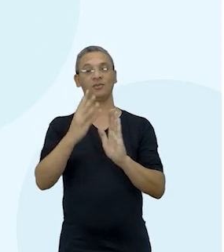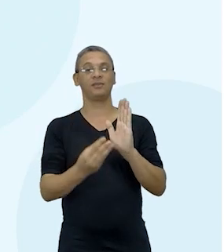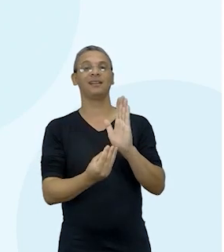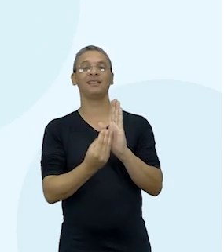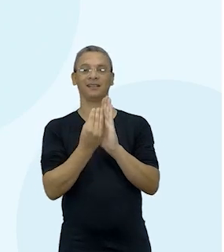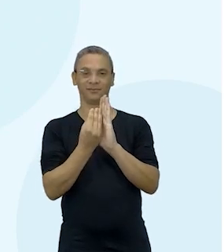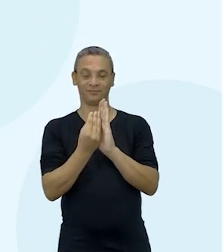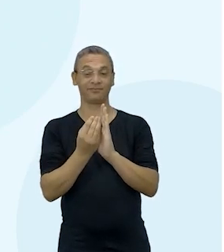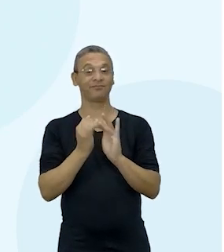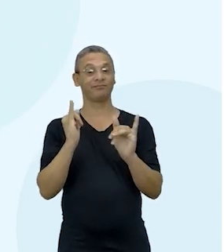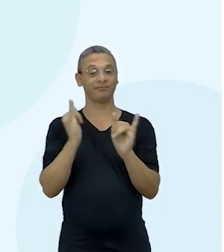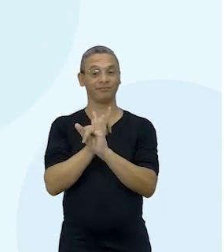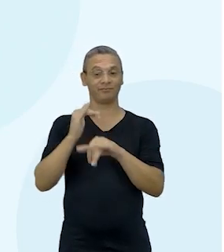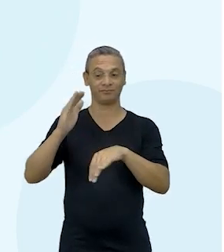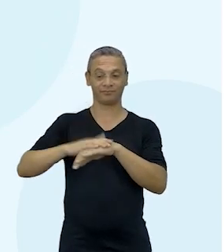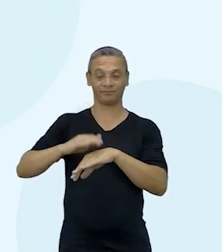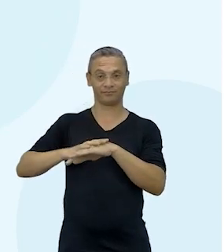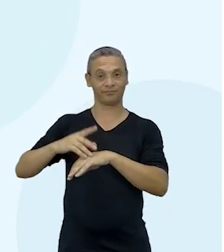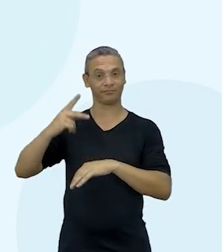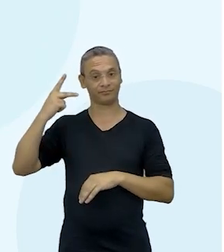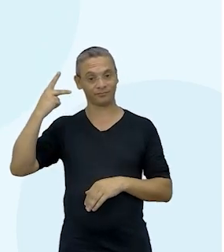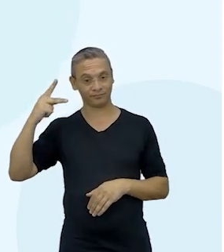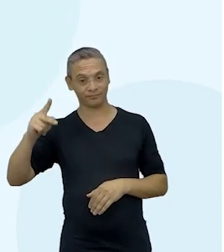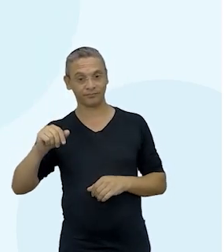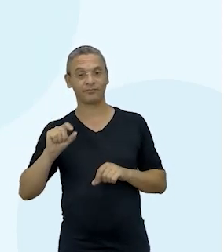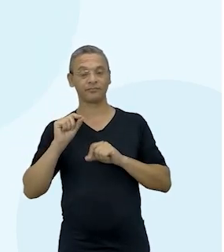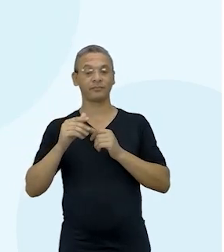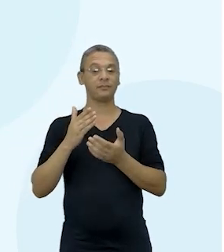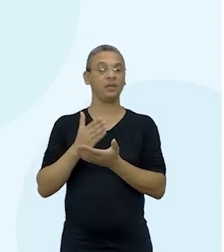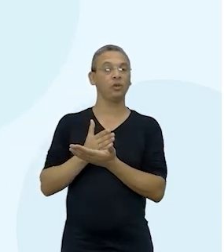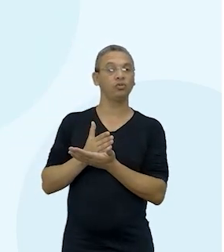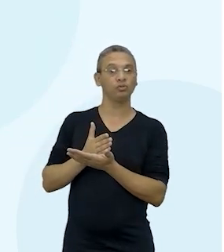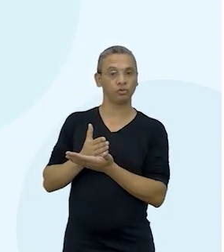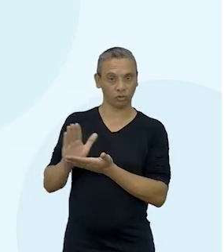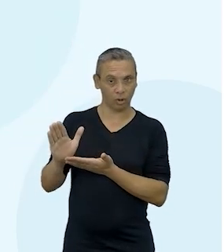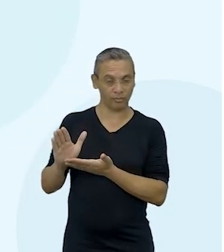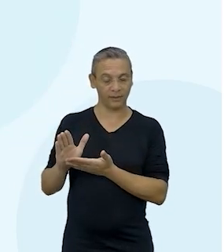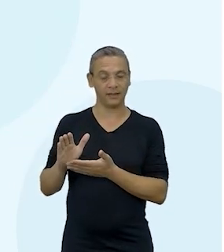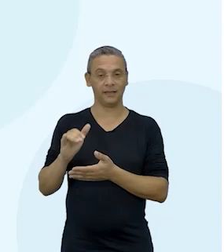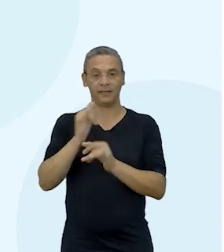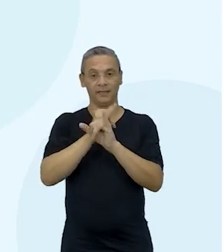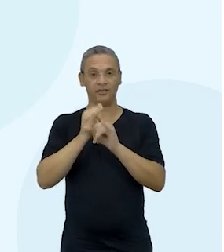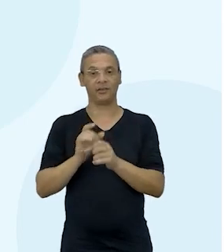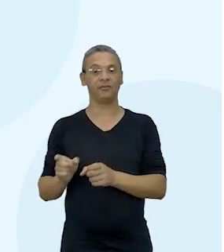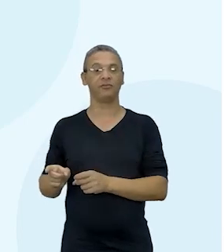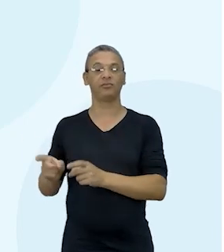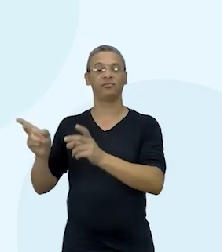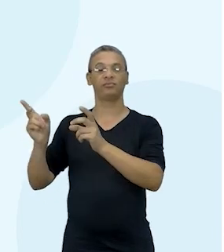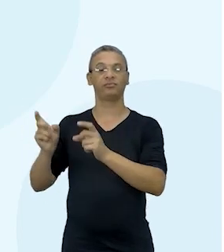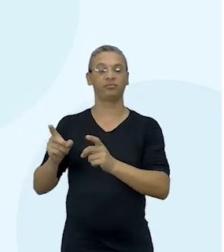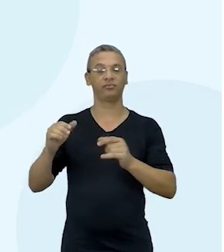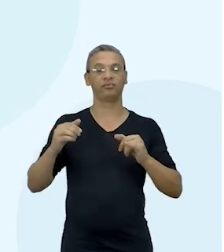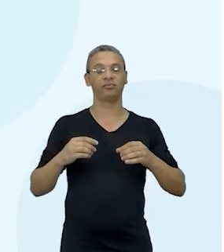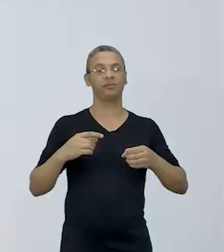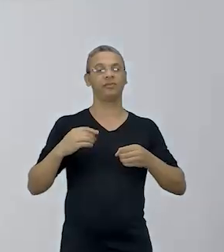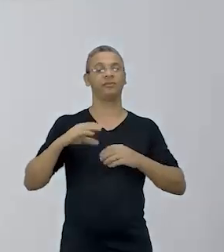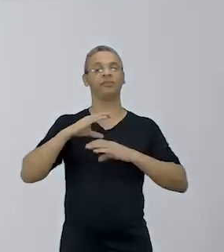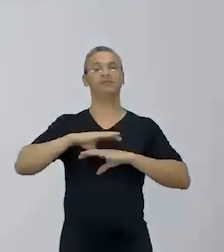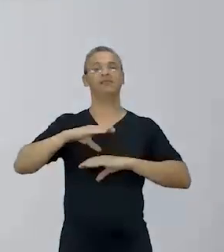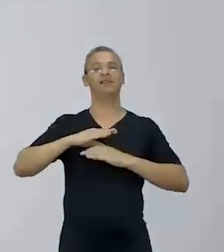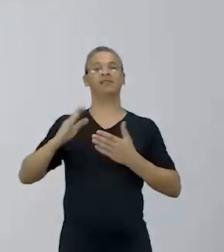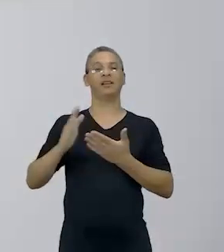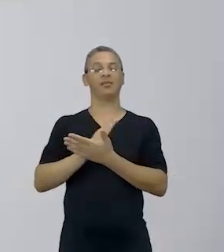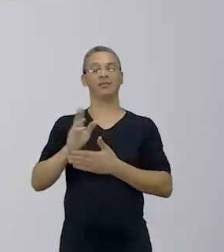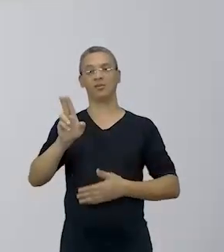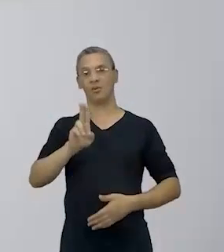produzida lá, no aeroporto, né? E o que sobra dessa energia, Janaína, é vendido aí para as cidades vizinhas e eles